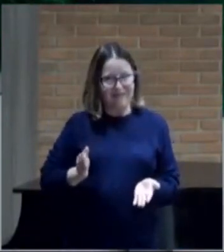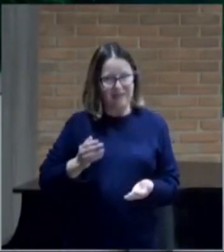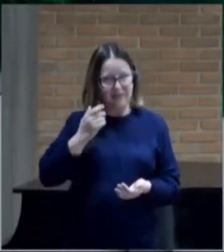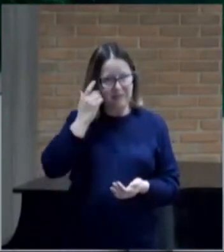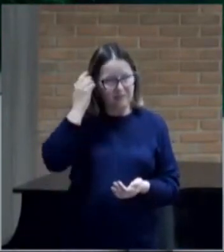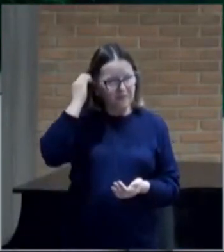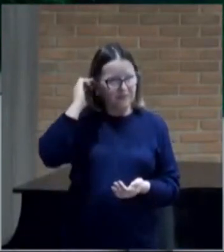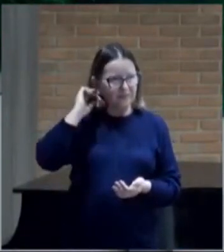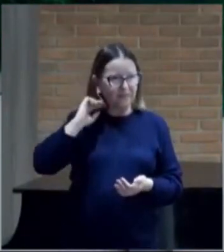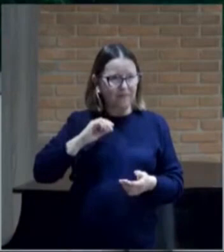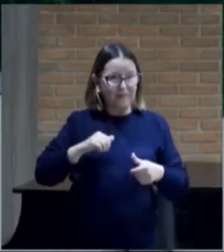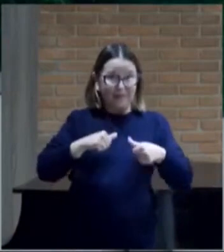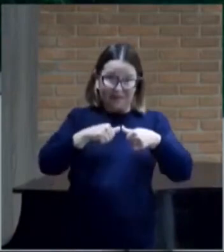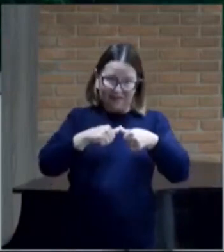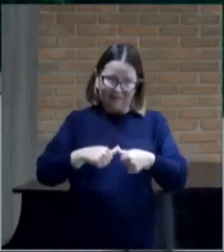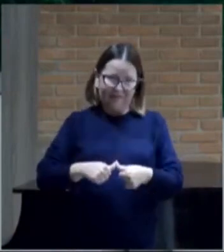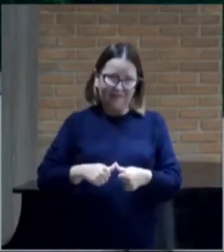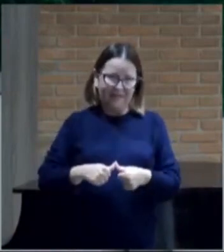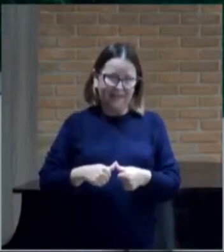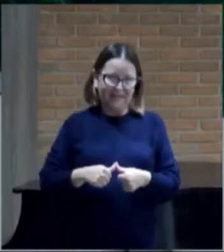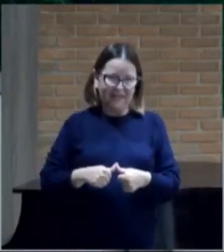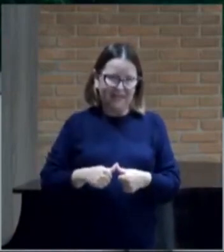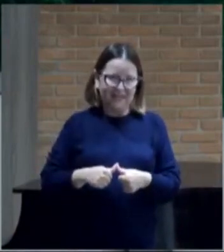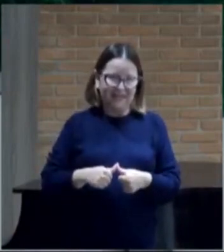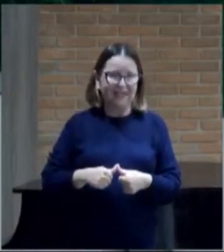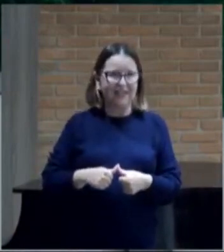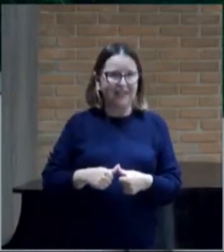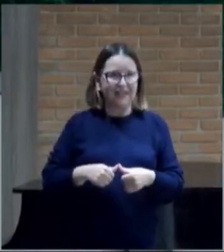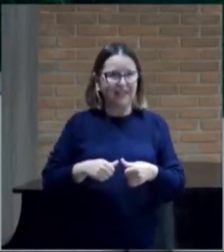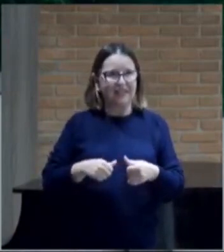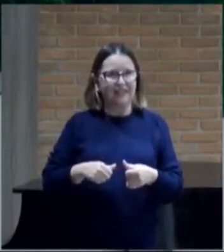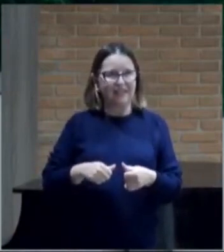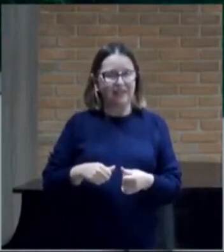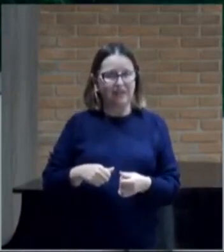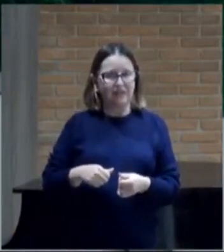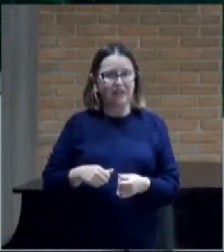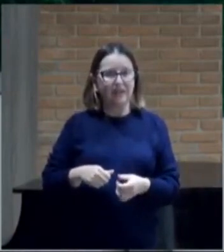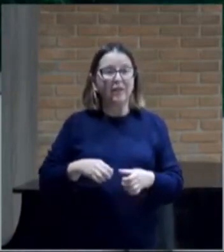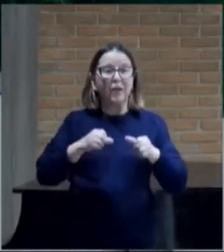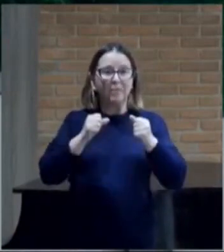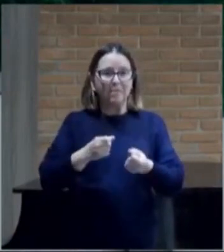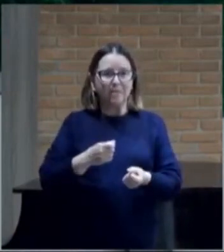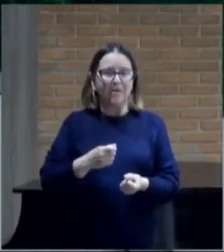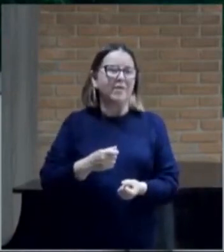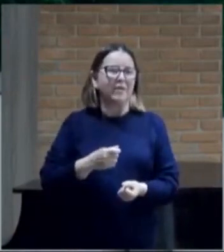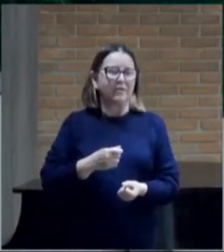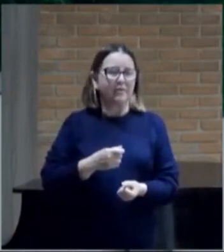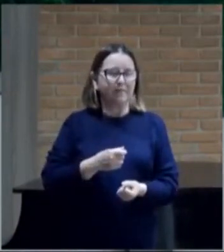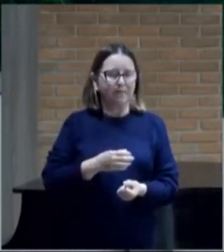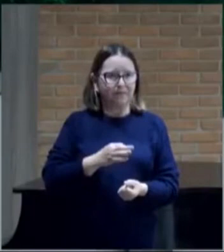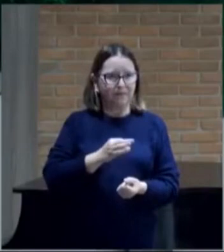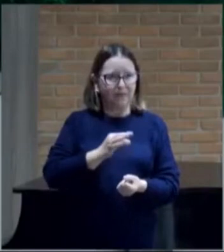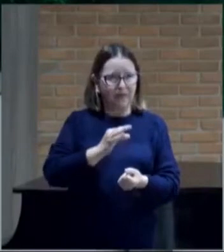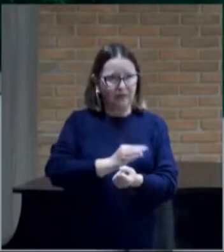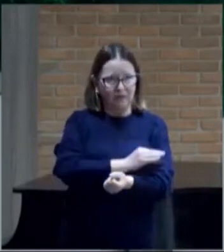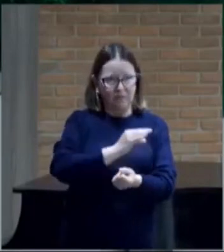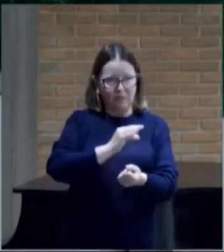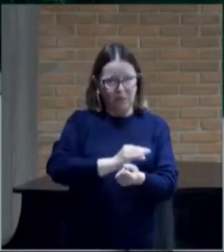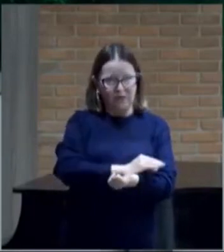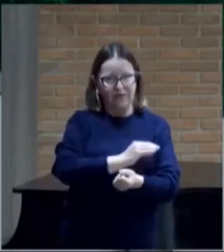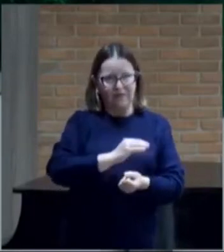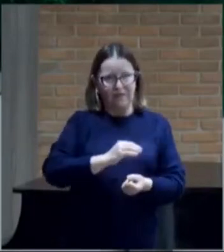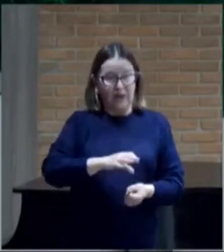e que permanece neste amor, pode suportar o ódio do mundo.